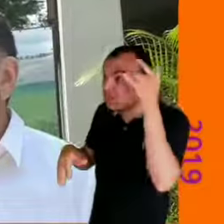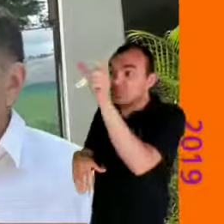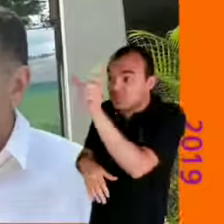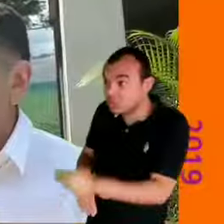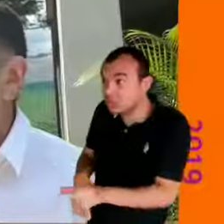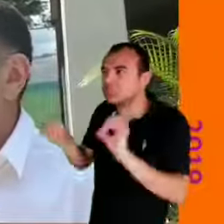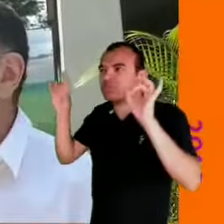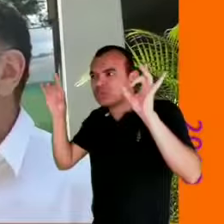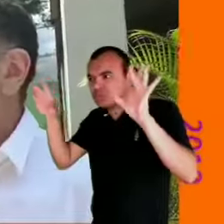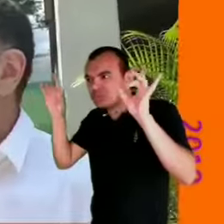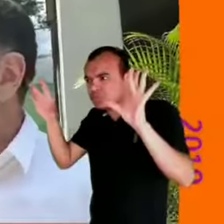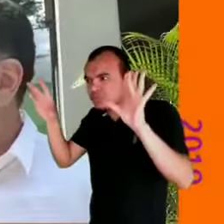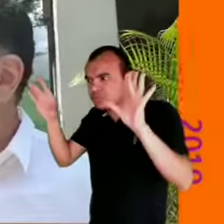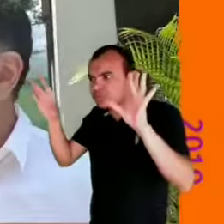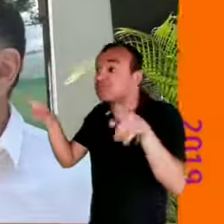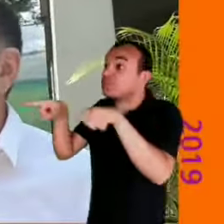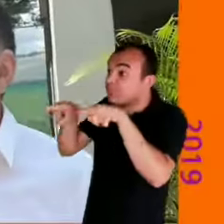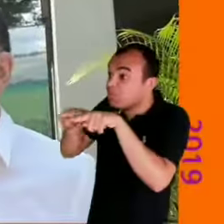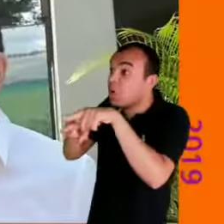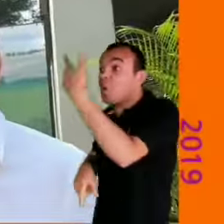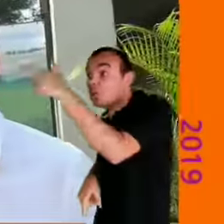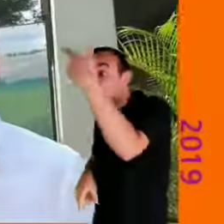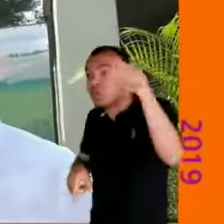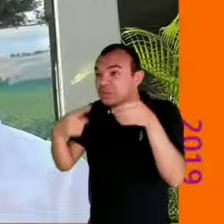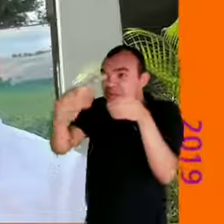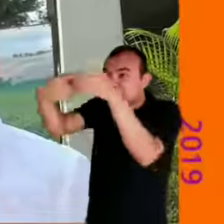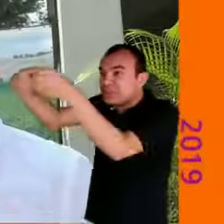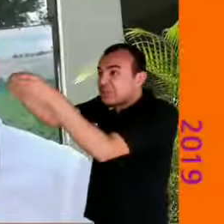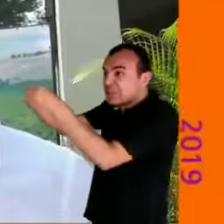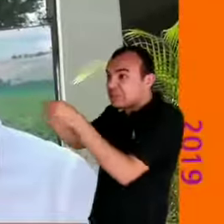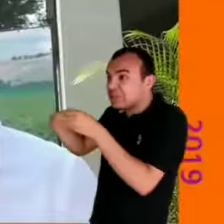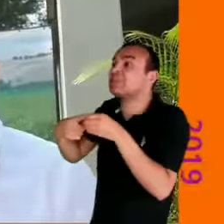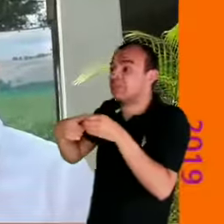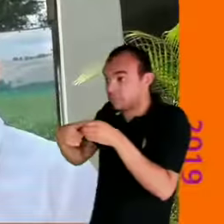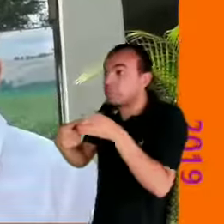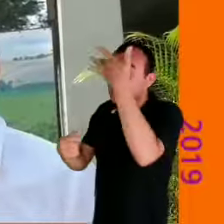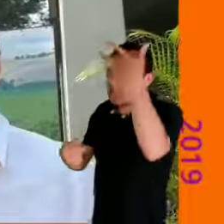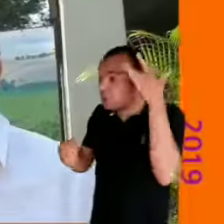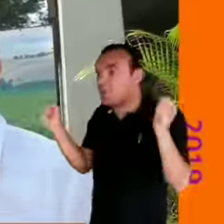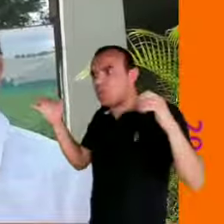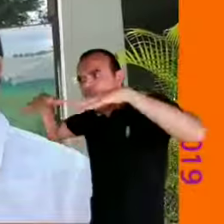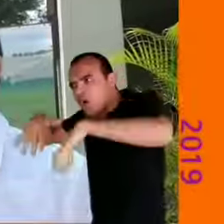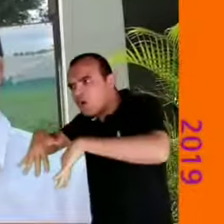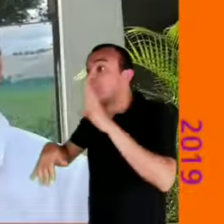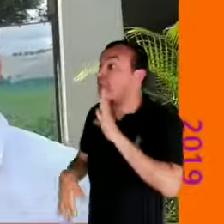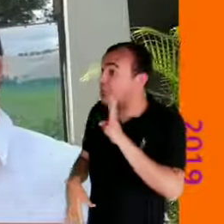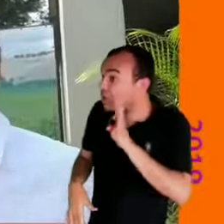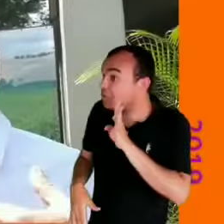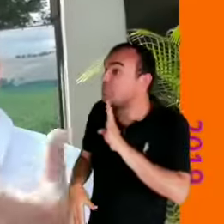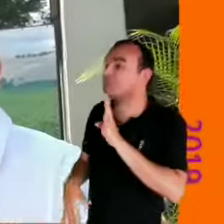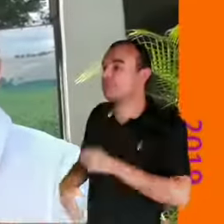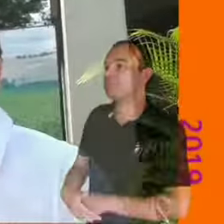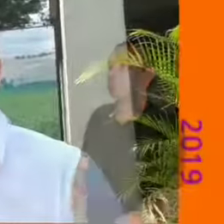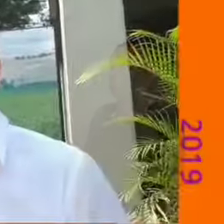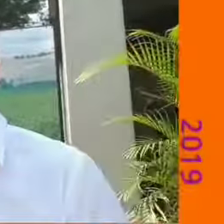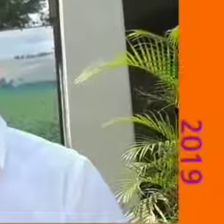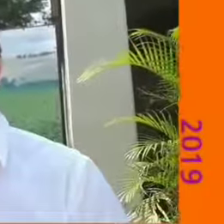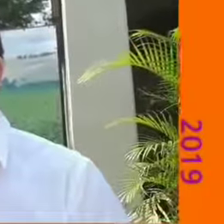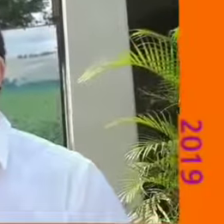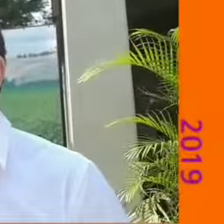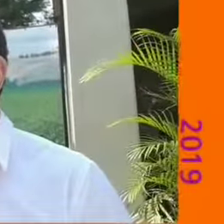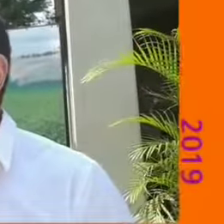e que não seja só uma festa de turista, que o São Roquense tenha esse privilégio de poder participar aqui, estar com a gente, e tem